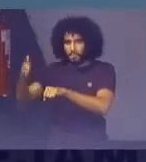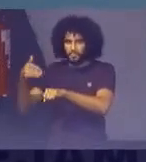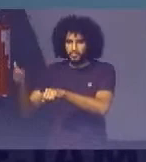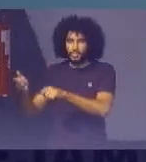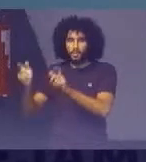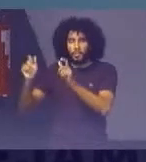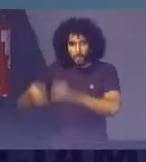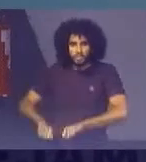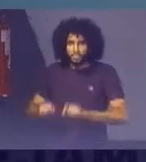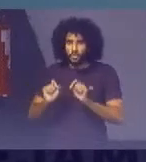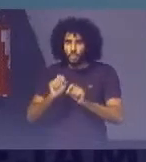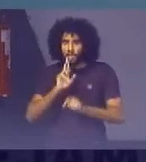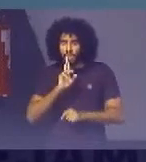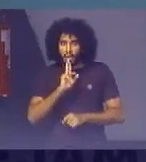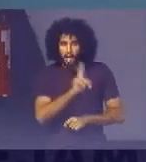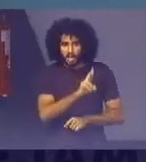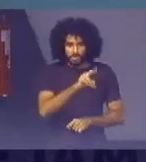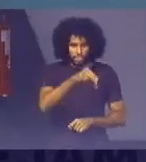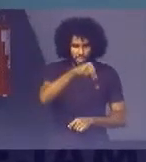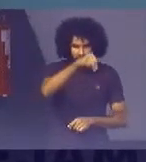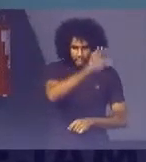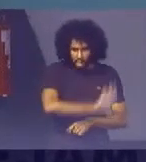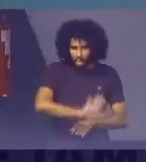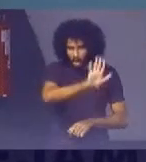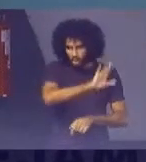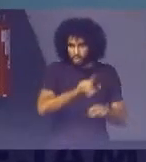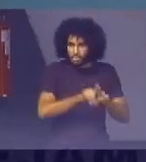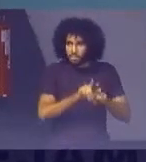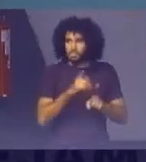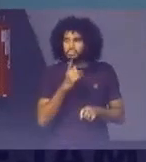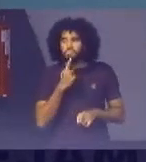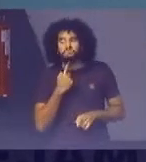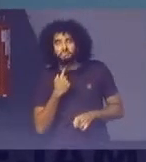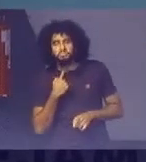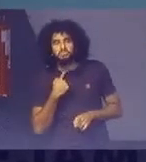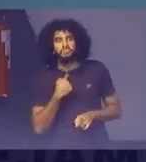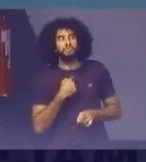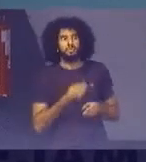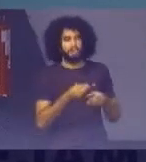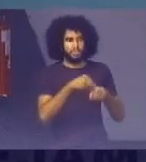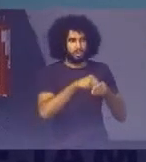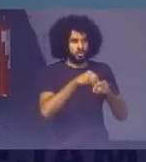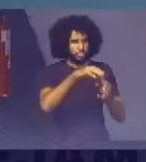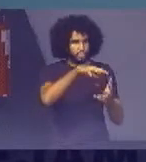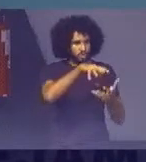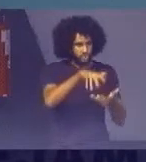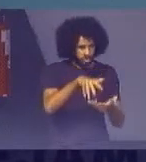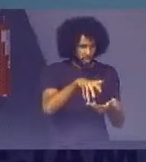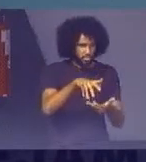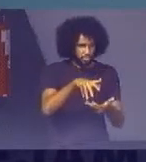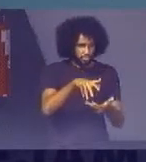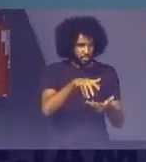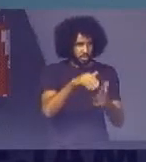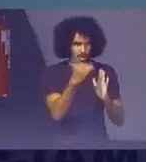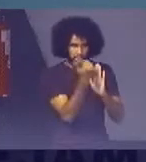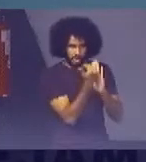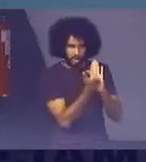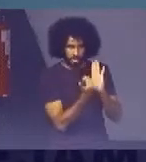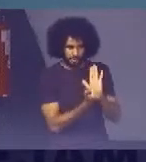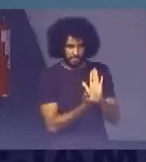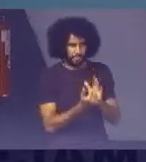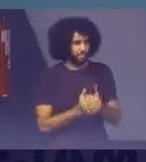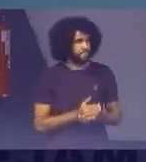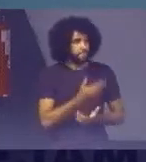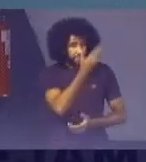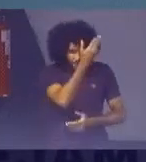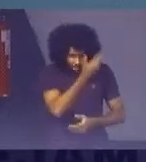possível Respostas Nacionais E ambiciosas Para a aplicação Global Da presente Agenda Estas podem